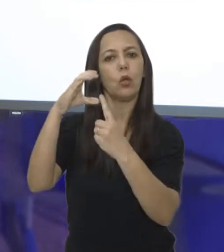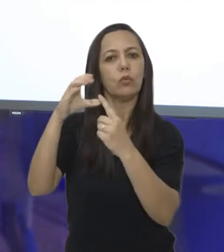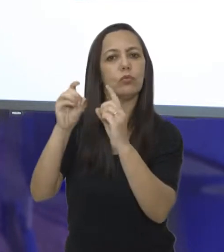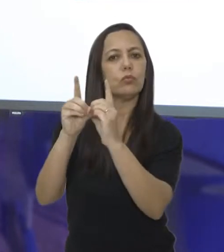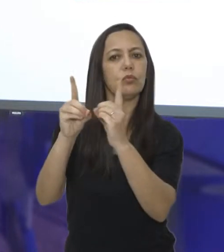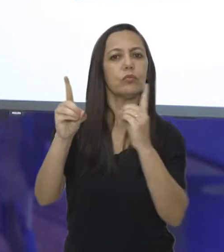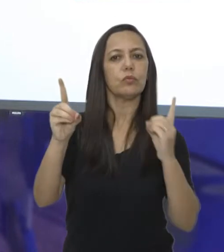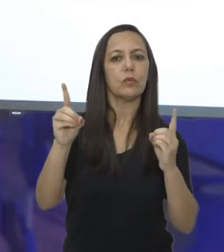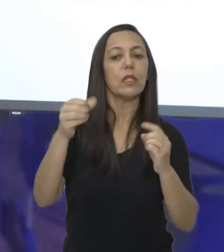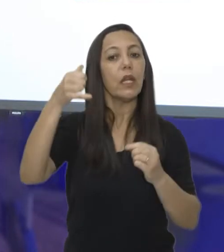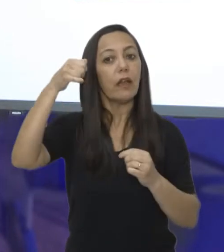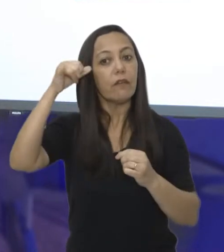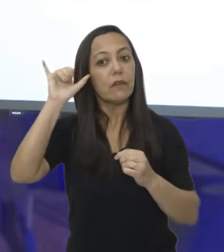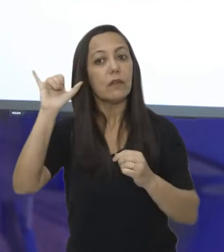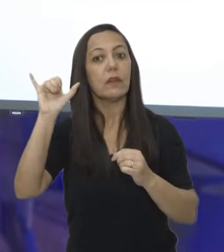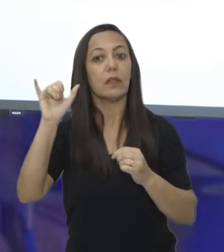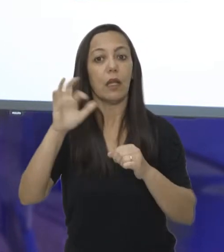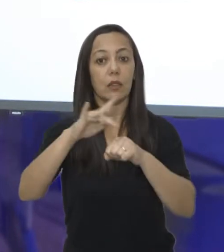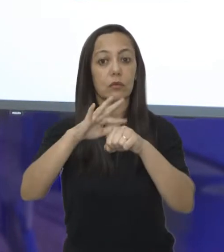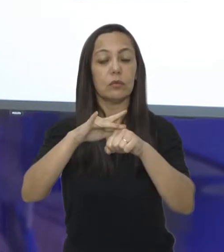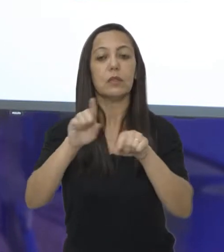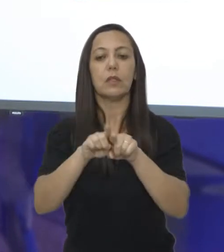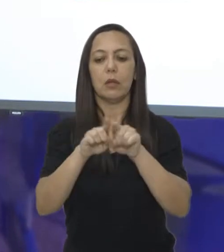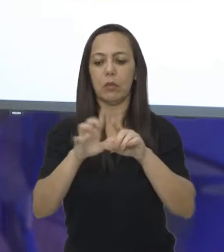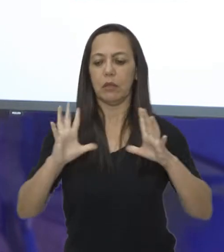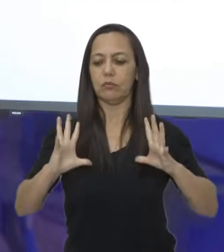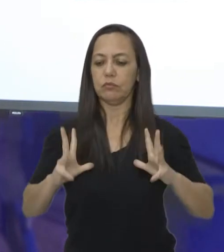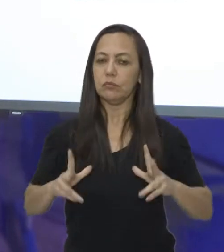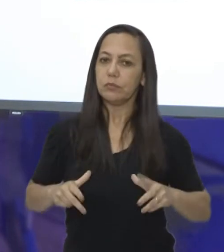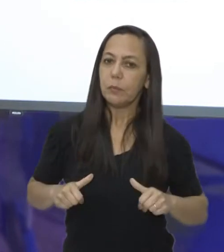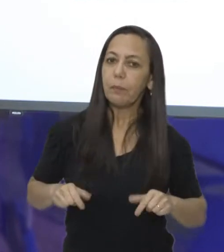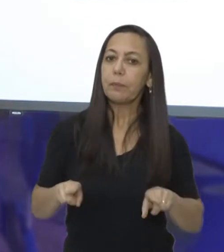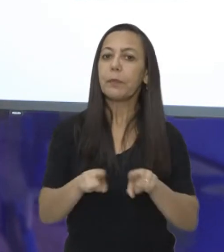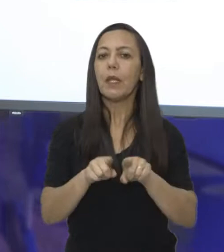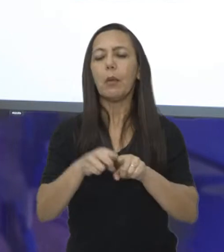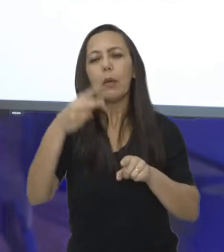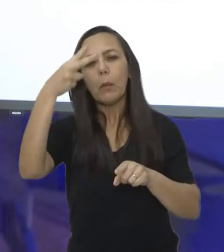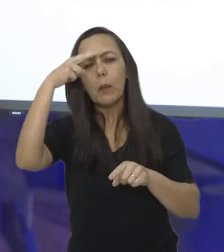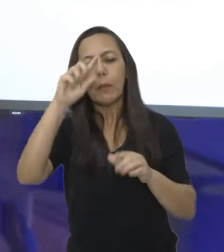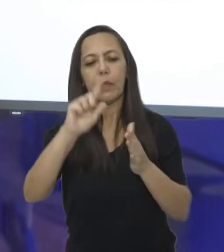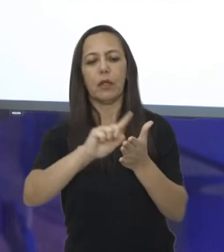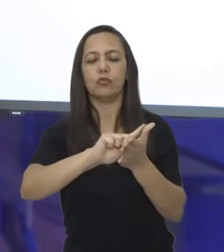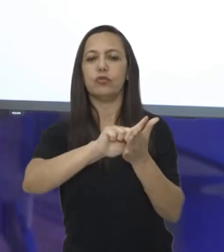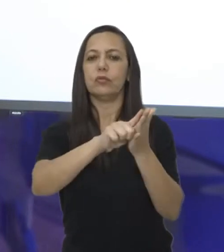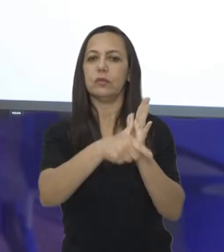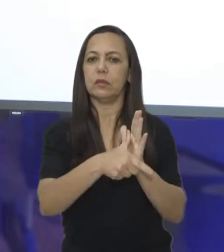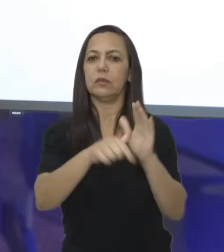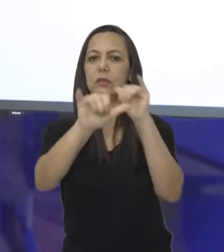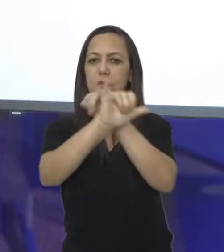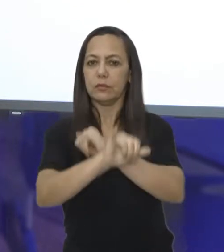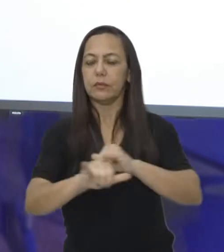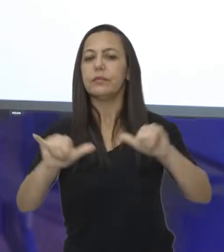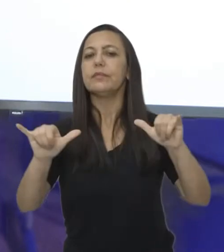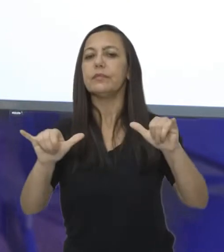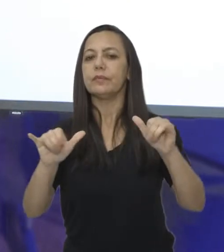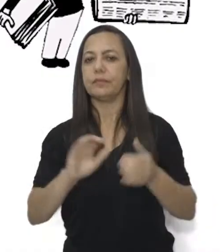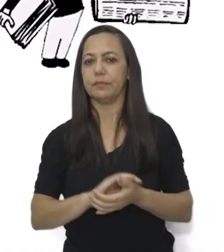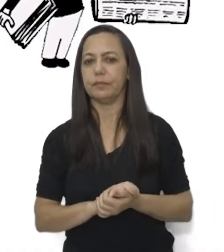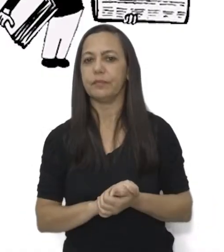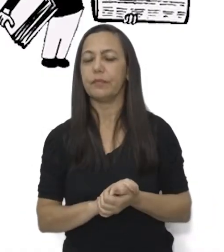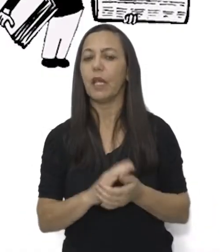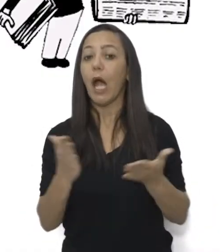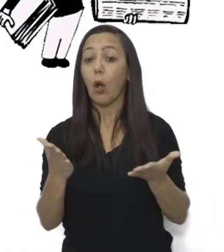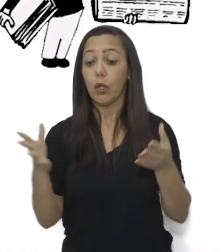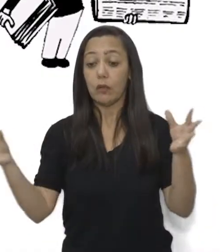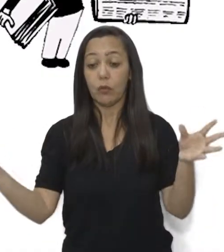prevenções e cuidados com a higiene, etc. Vamos relembrar o gênero notícia. Eu vou